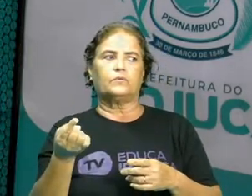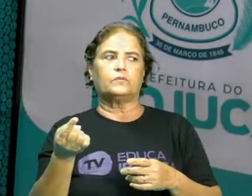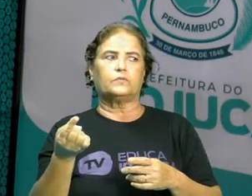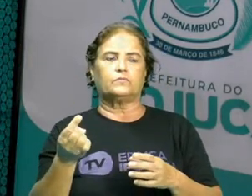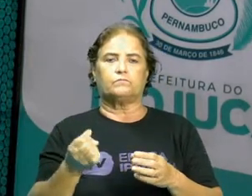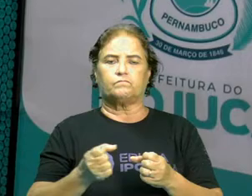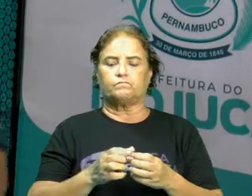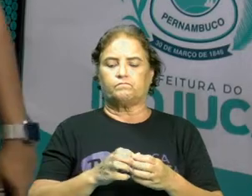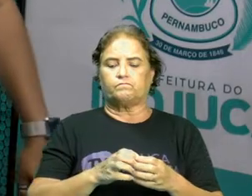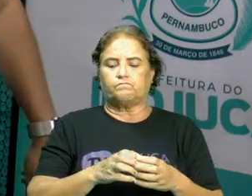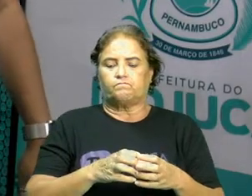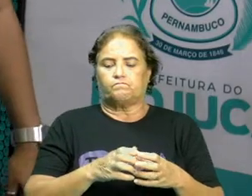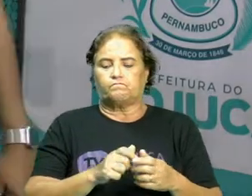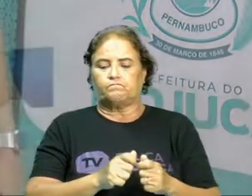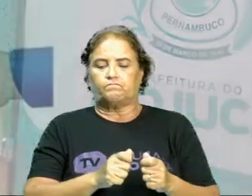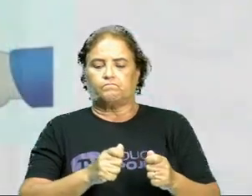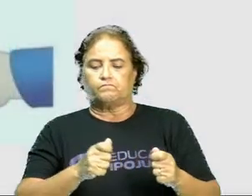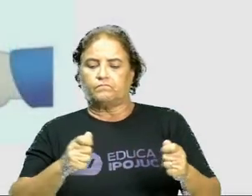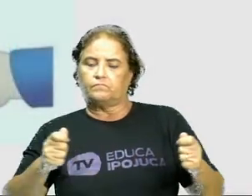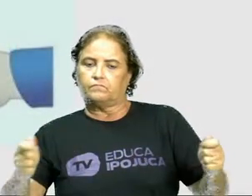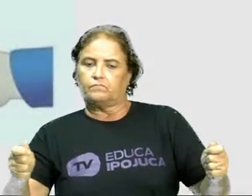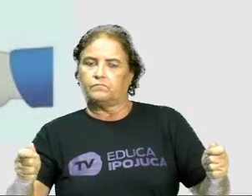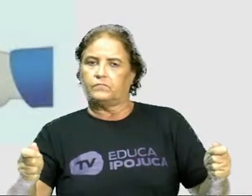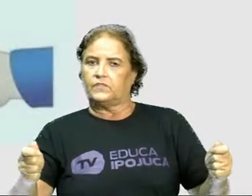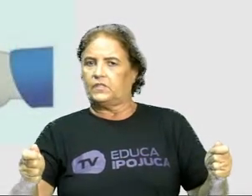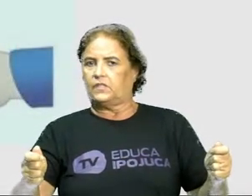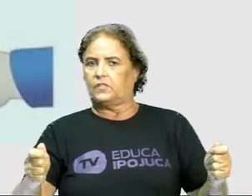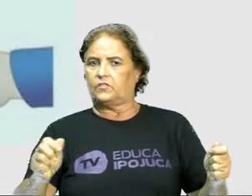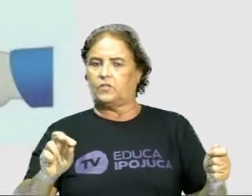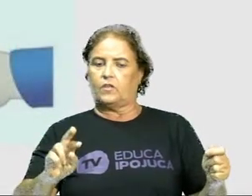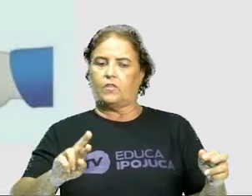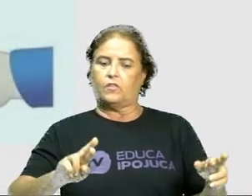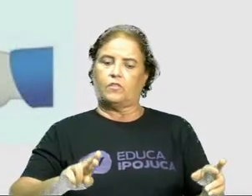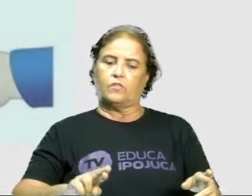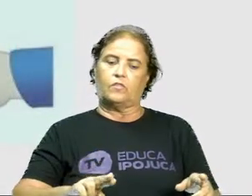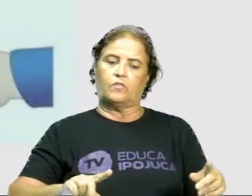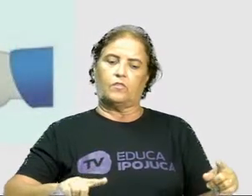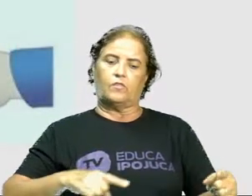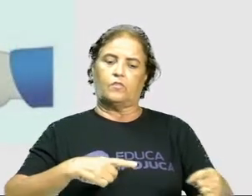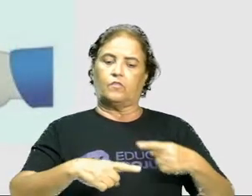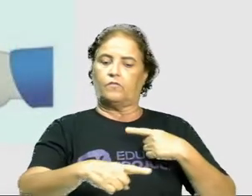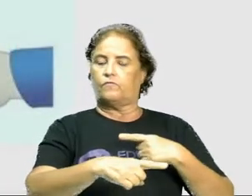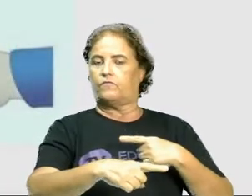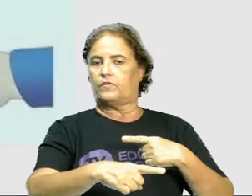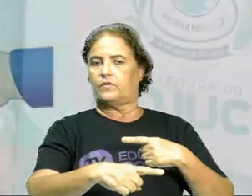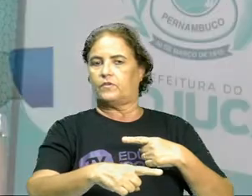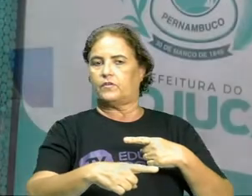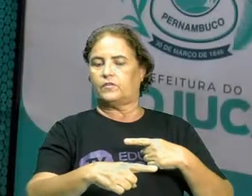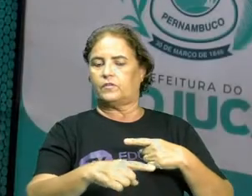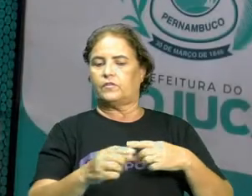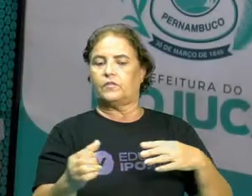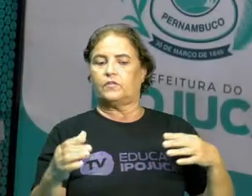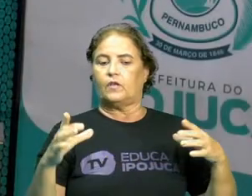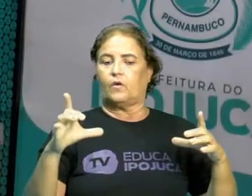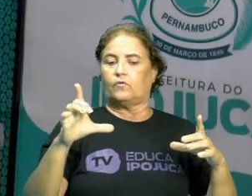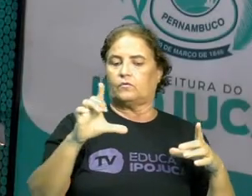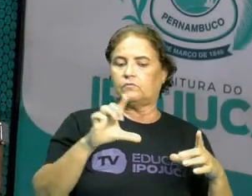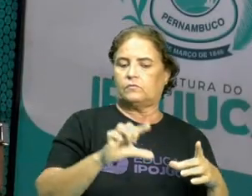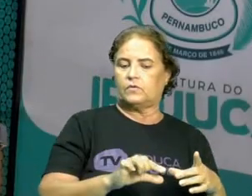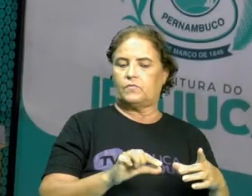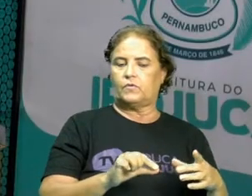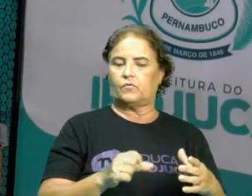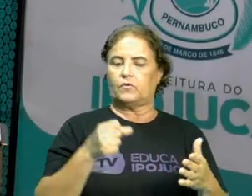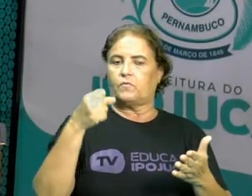elasticidade, que é o oposto da compressibilidade. Porque a compressibilidade, enquanto eu aplico a força,